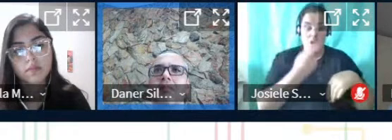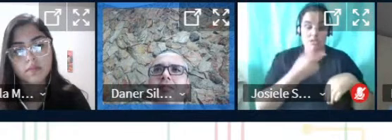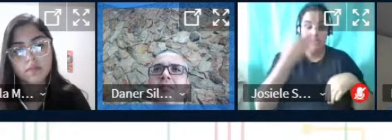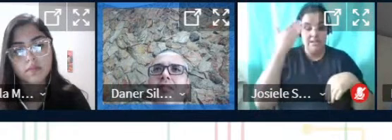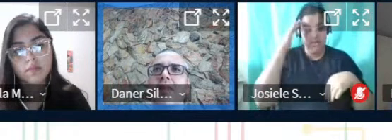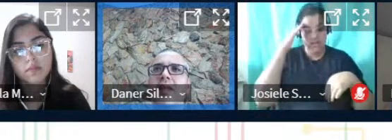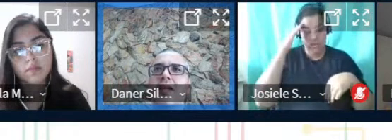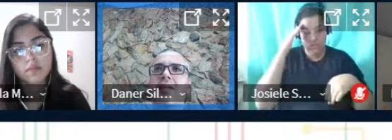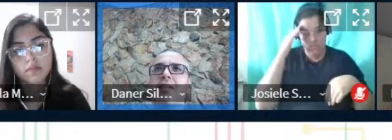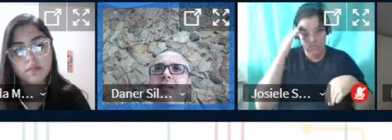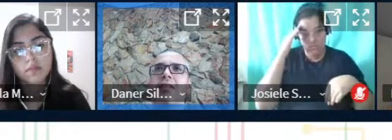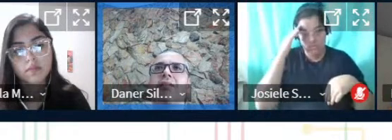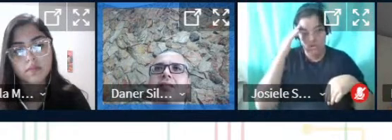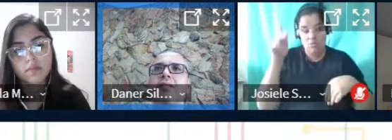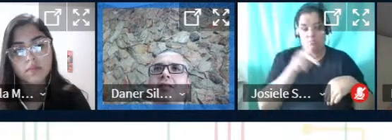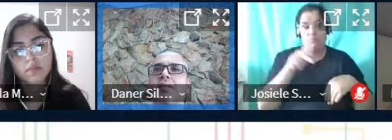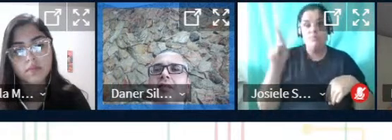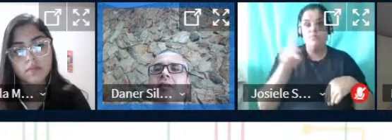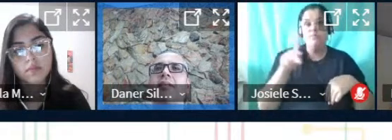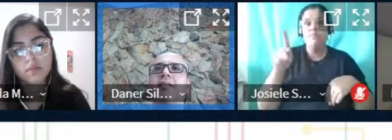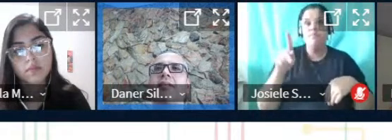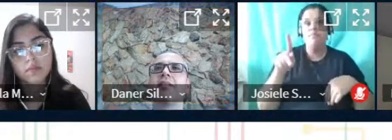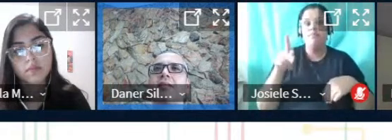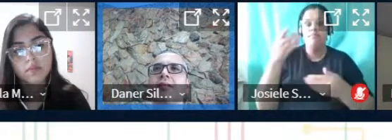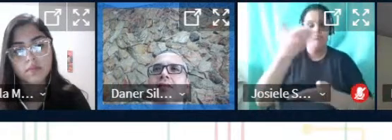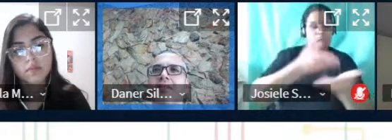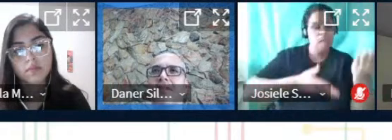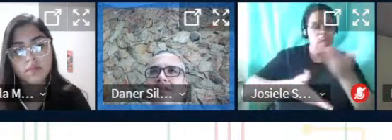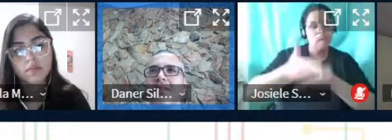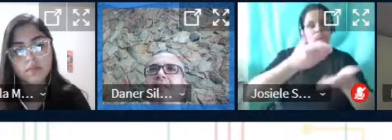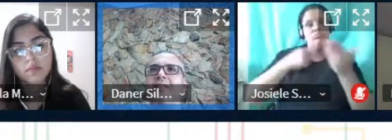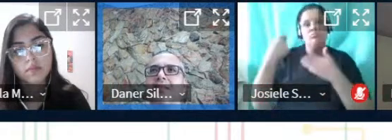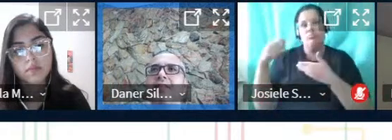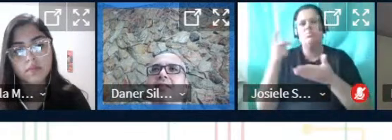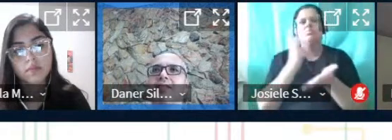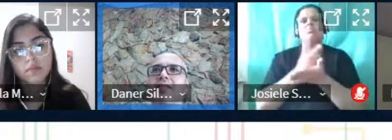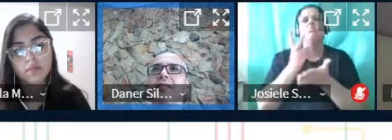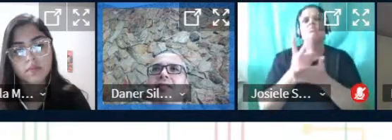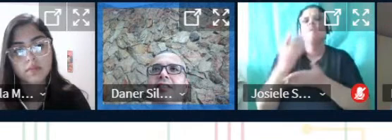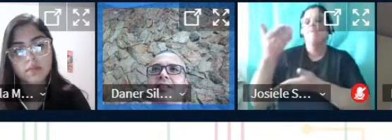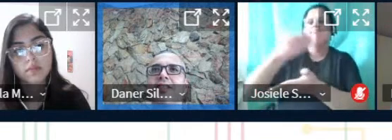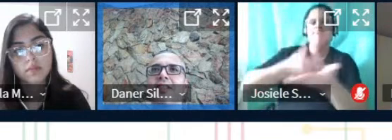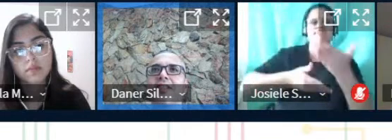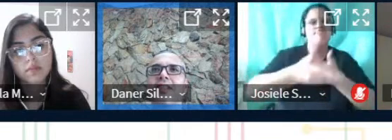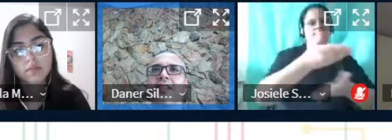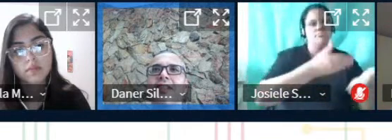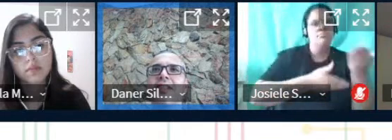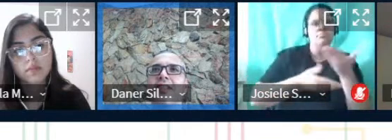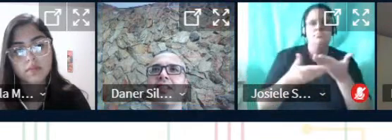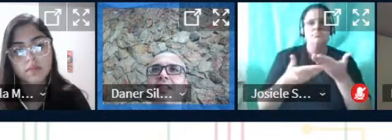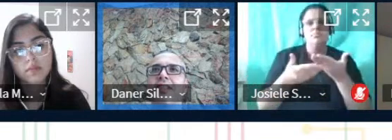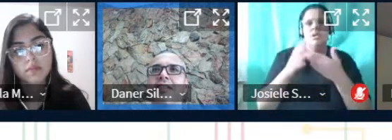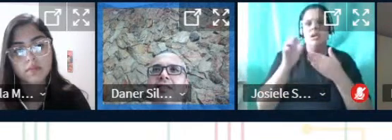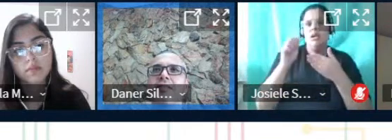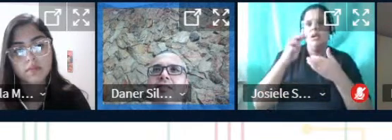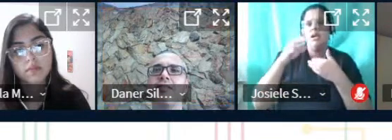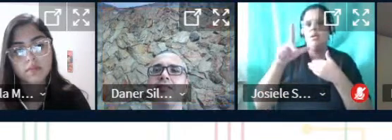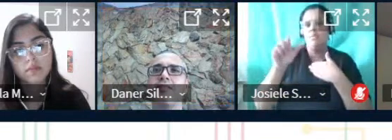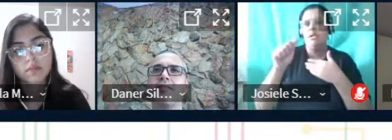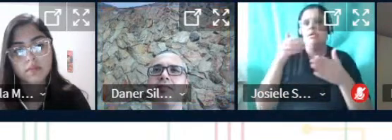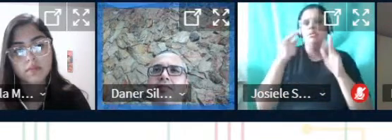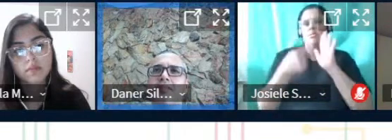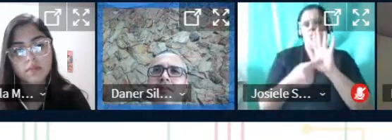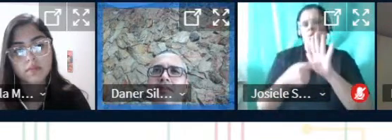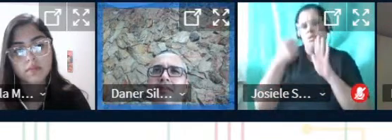docentes são incompletos que a gente precisa estar sempre se reinventando e quando a Camila expõe o